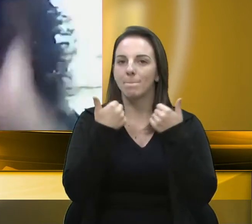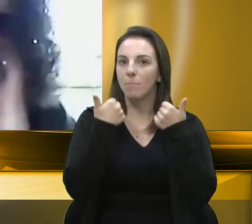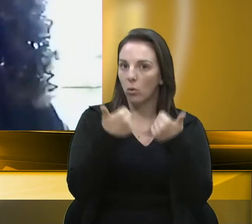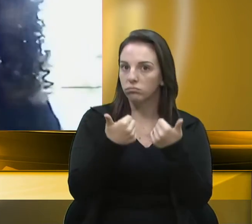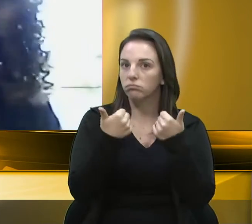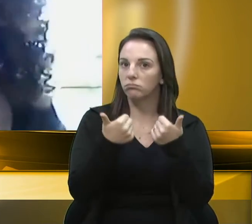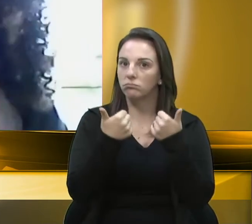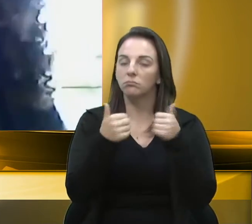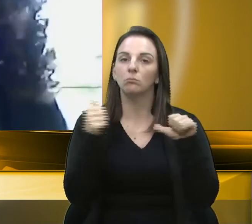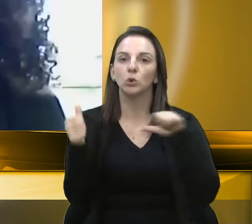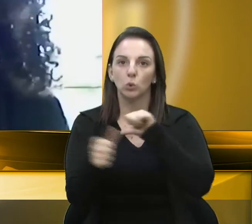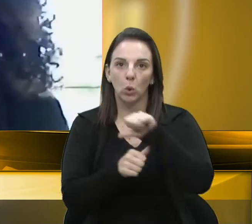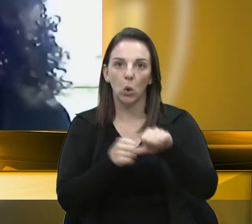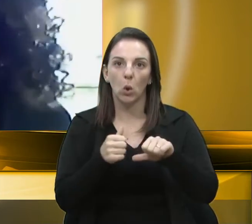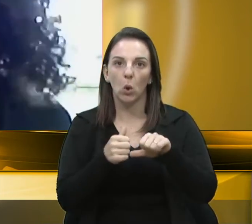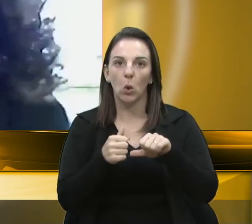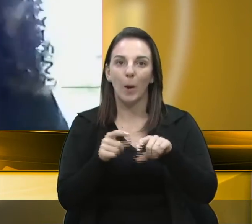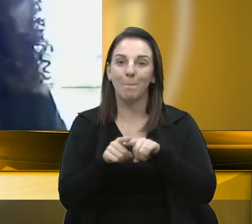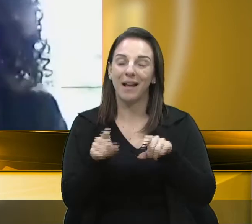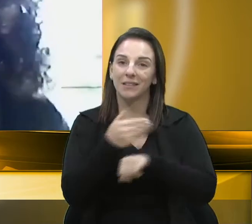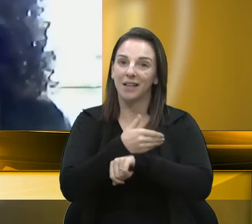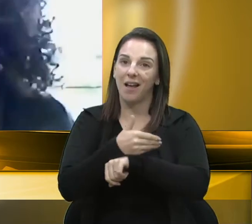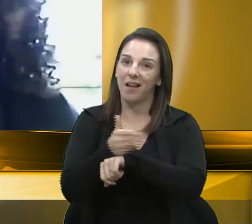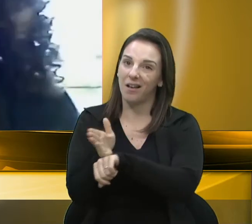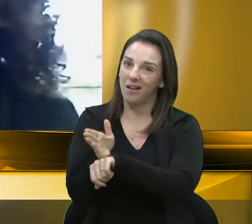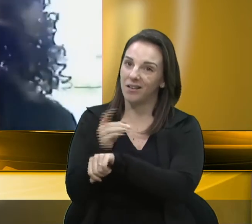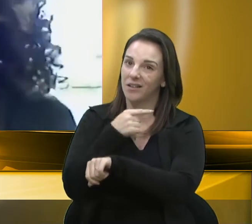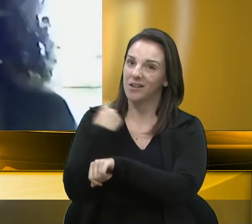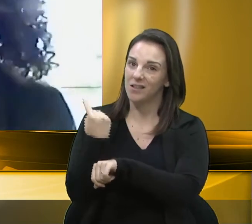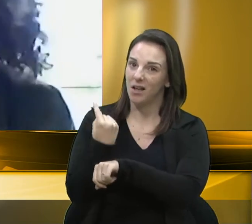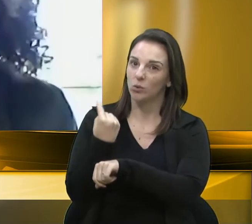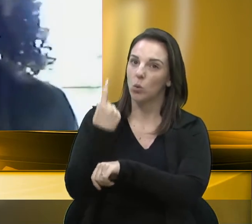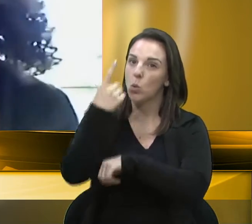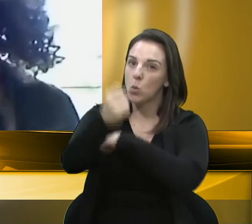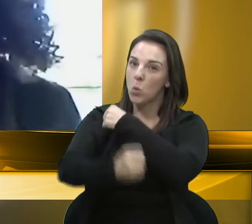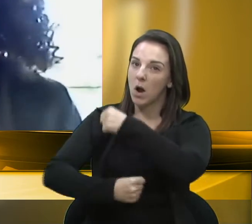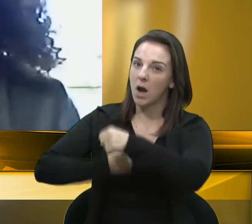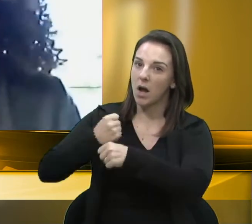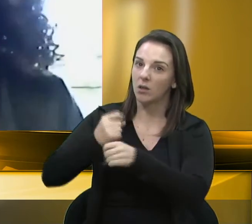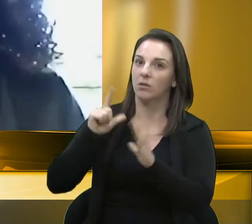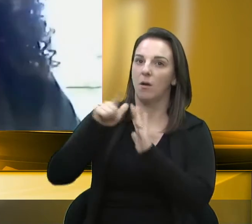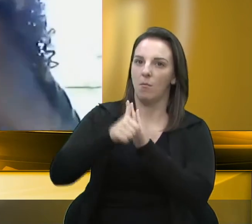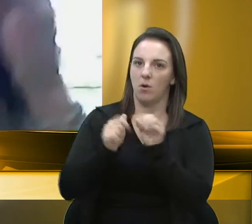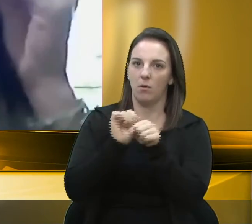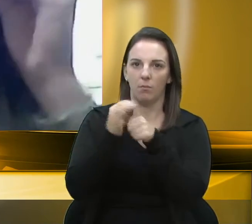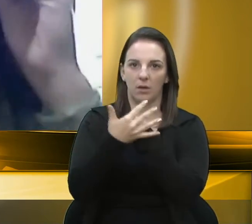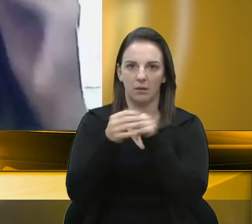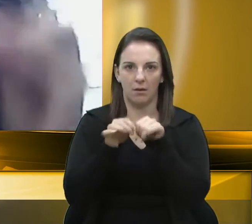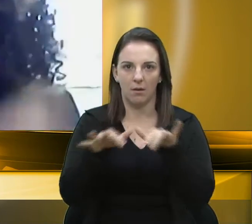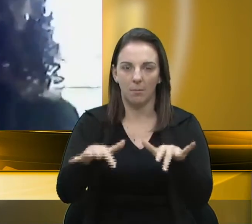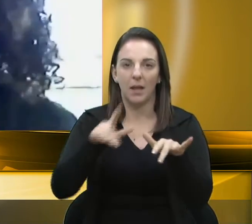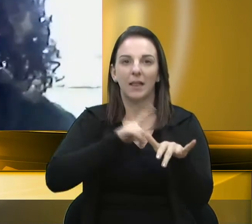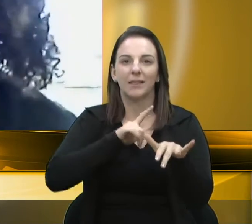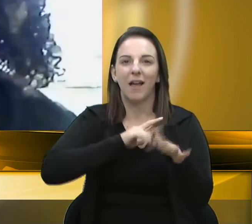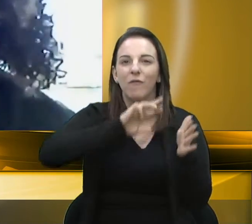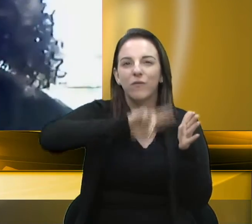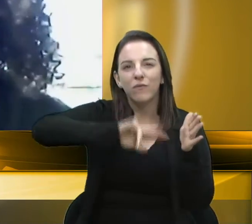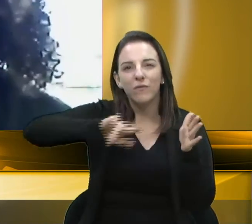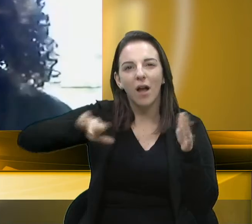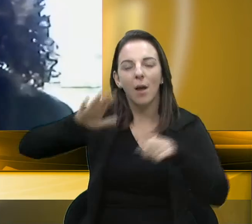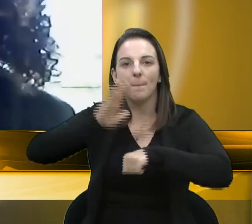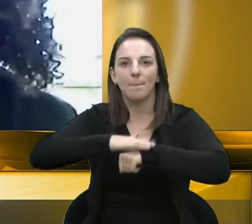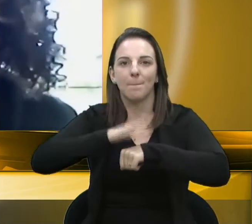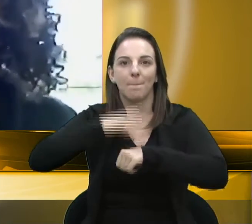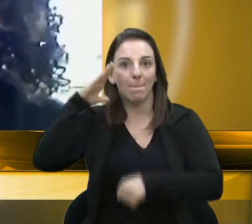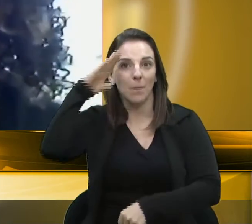muito tardia, um ano após a pandemia. A gente tem diversos momentos onde o Bolsonaro deixa de forma muito clara que ele